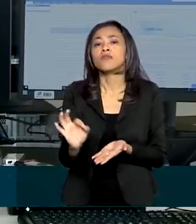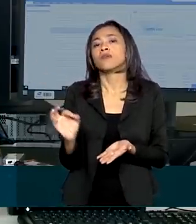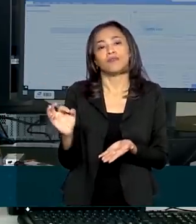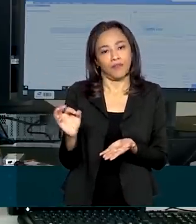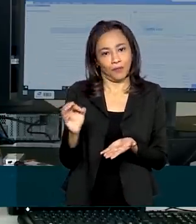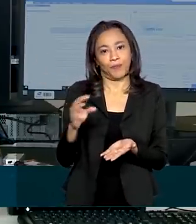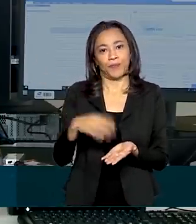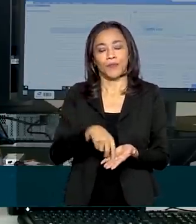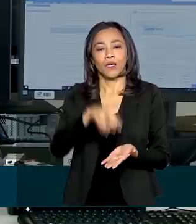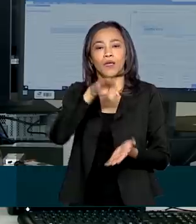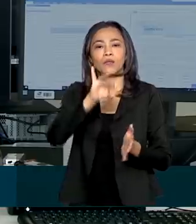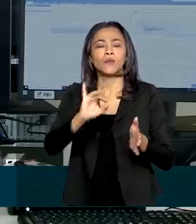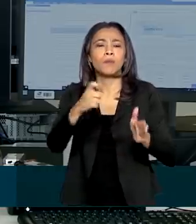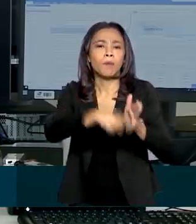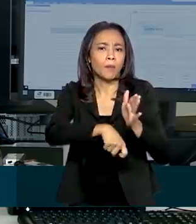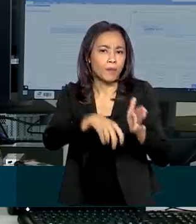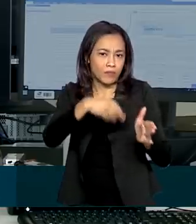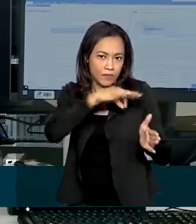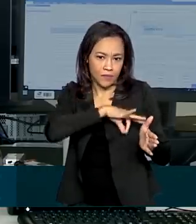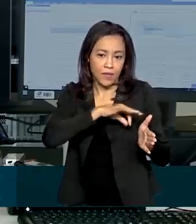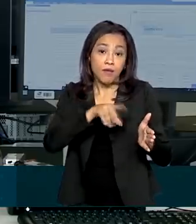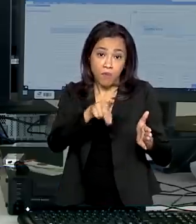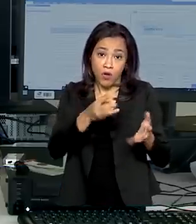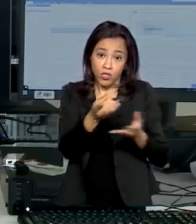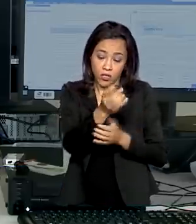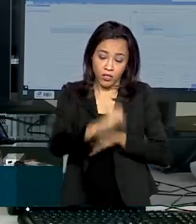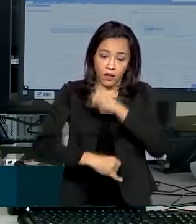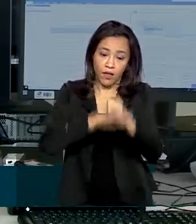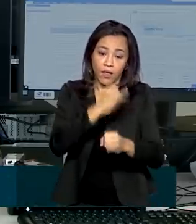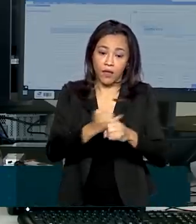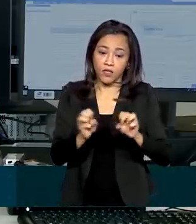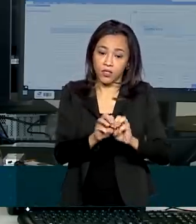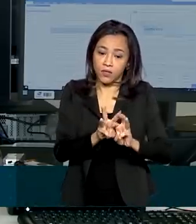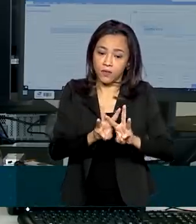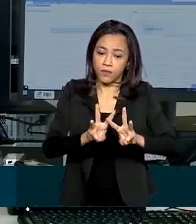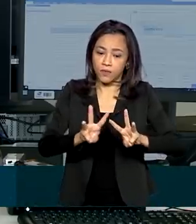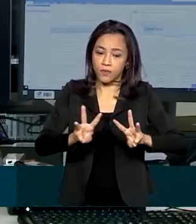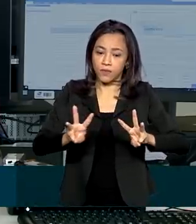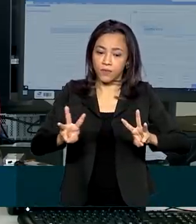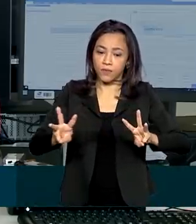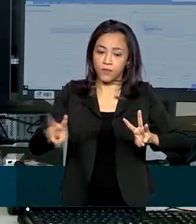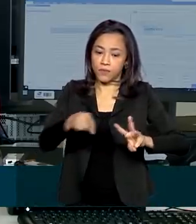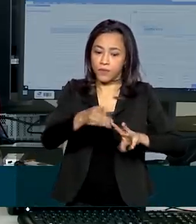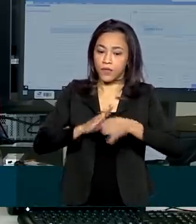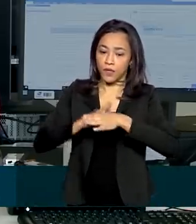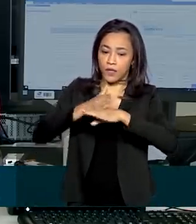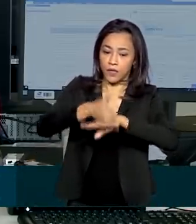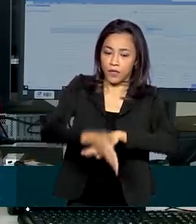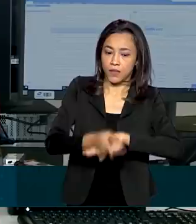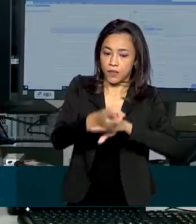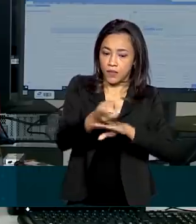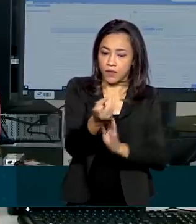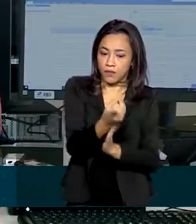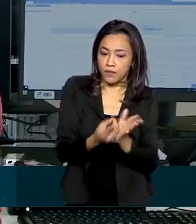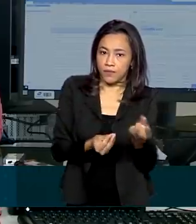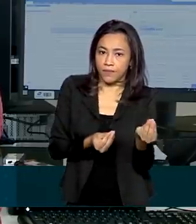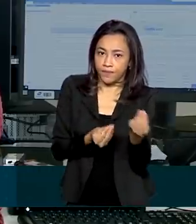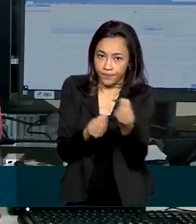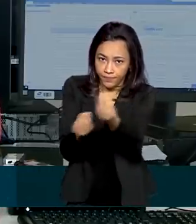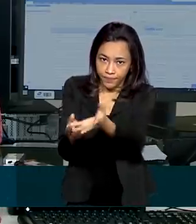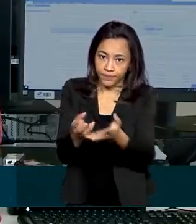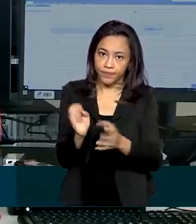O envio deve ser feito pela internet, no site da Receita Federal, receita.economia.gov